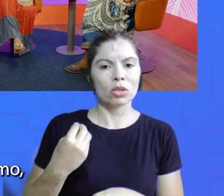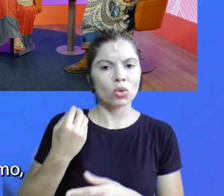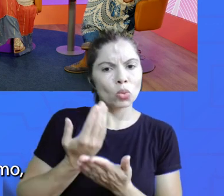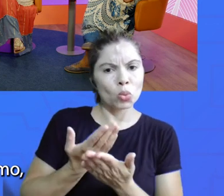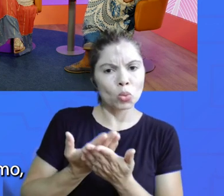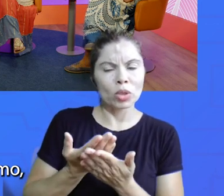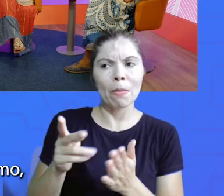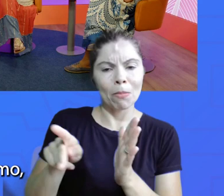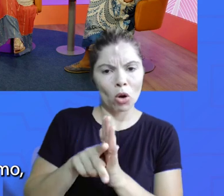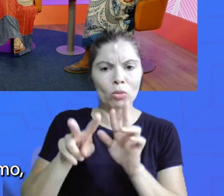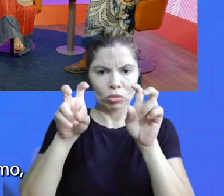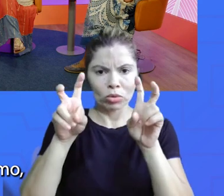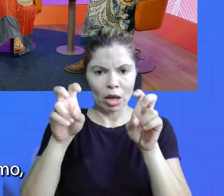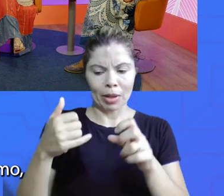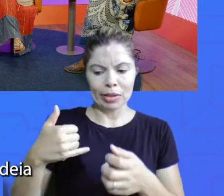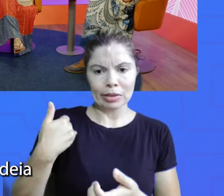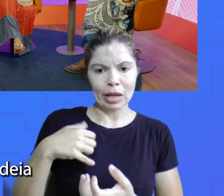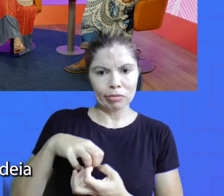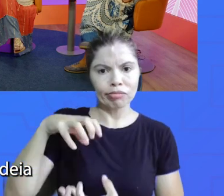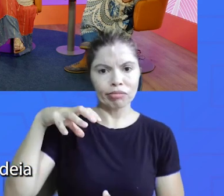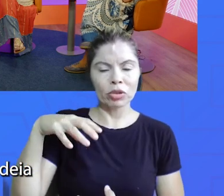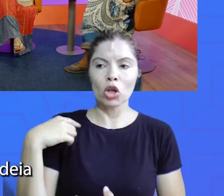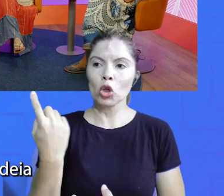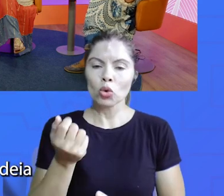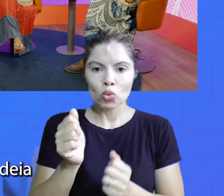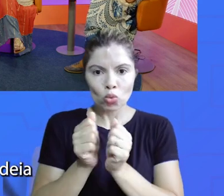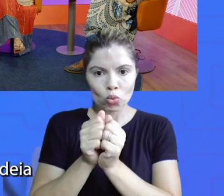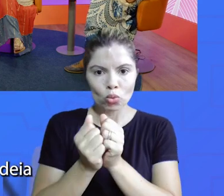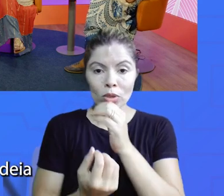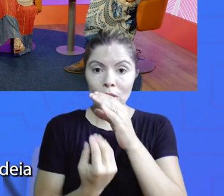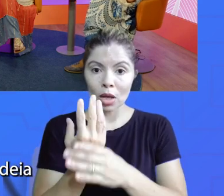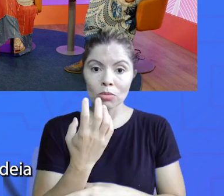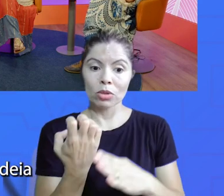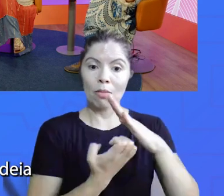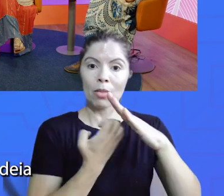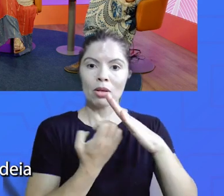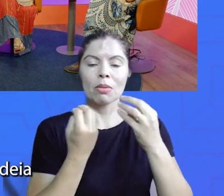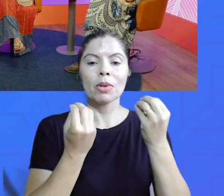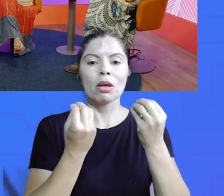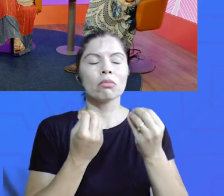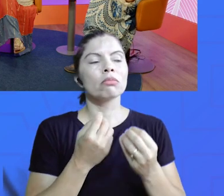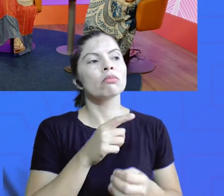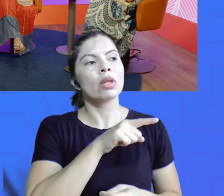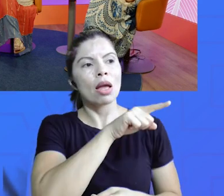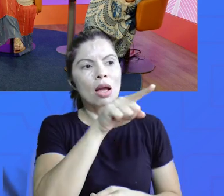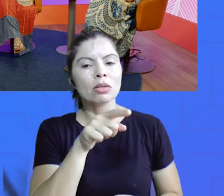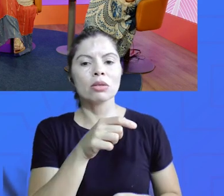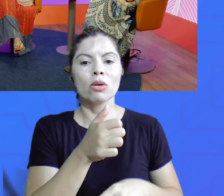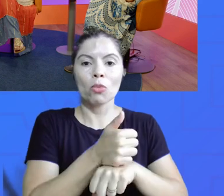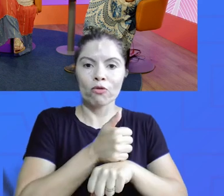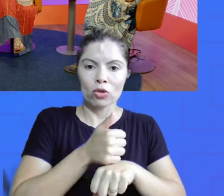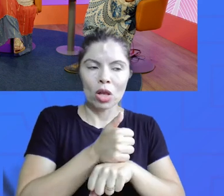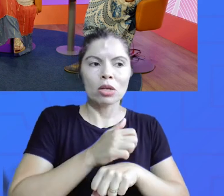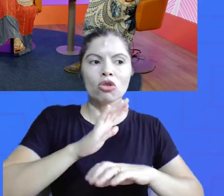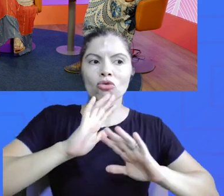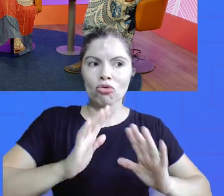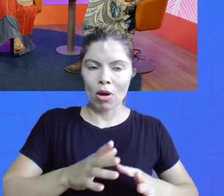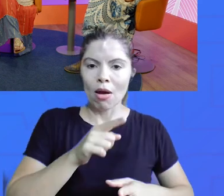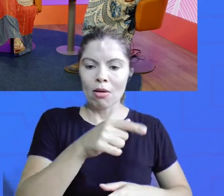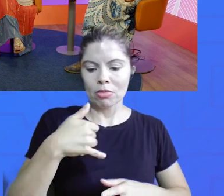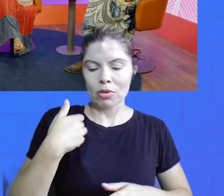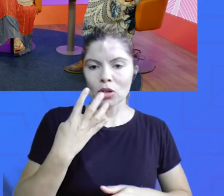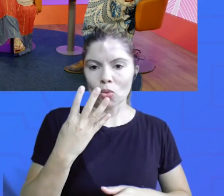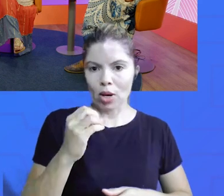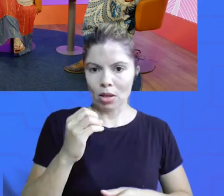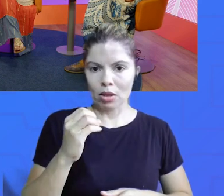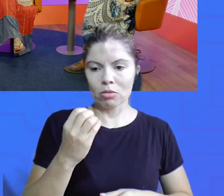em Natal, estudiosa do etarismo, nós abrimos a Talento Senior com essa ideia de levar profissionais 45 mais